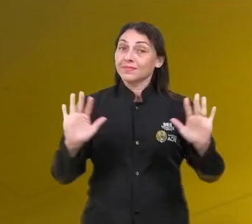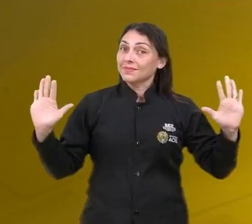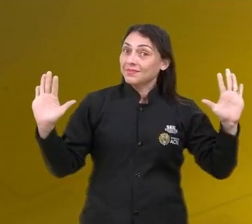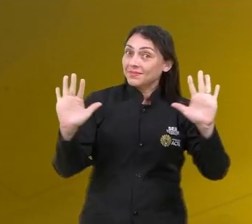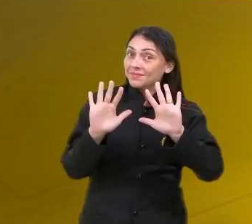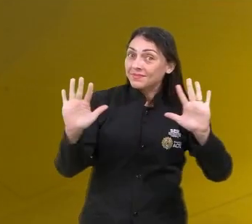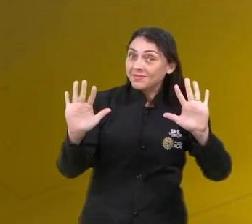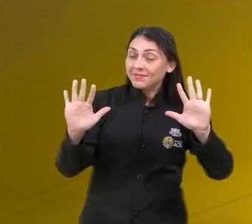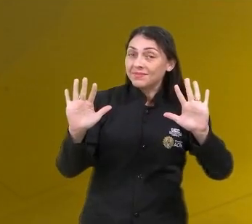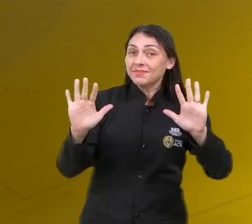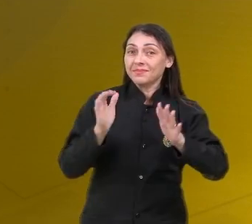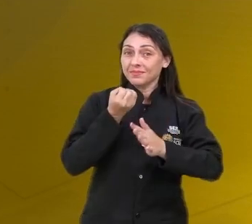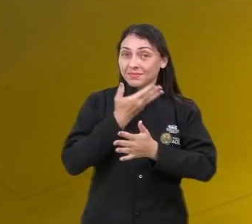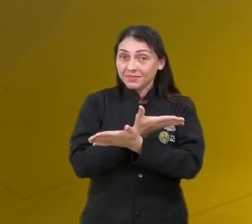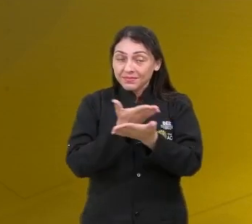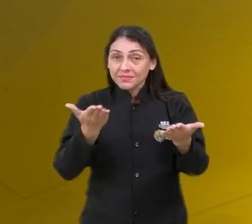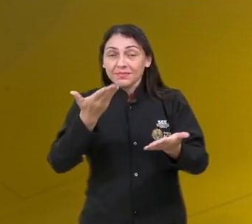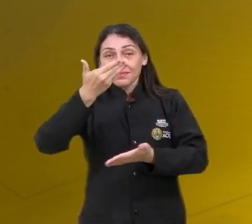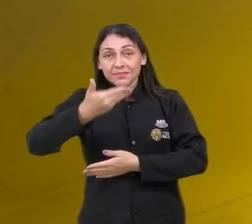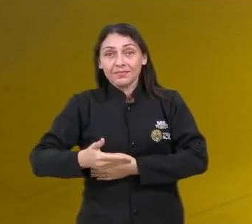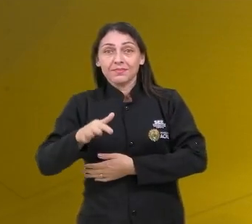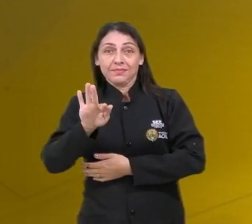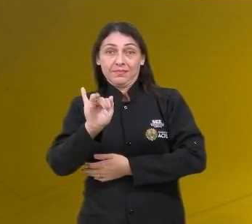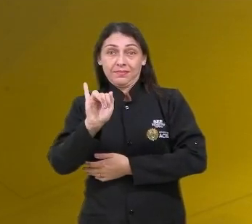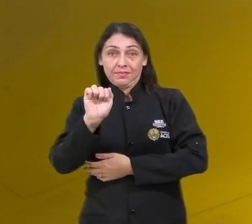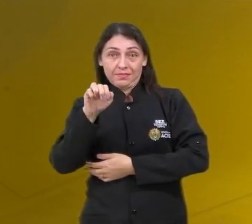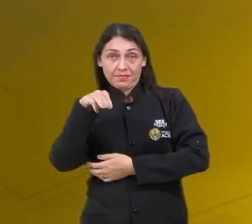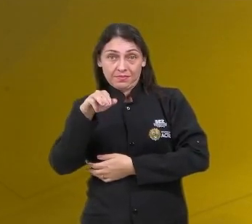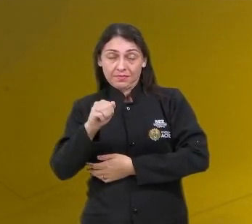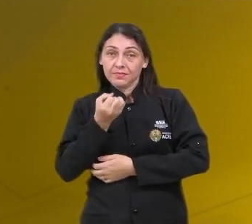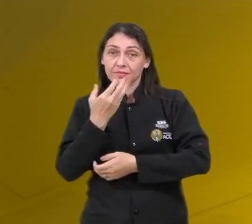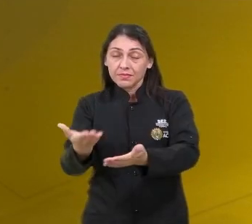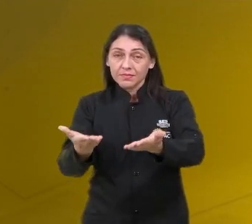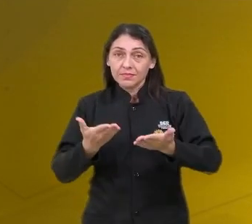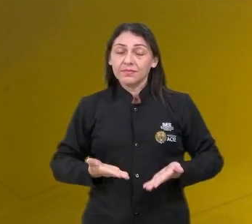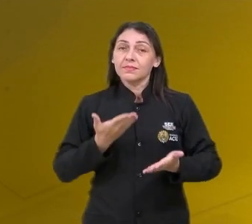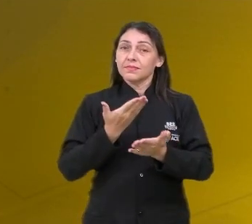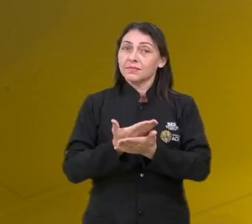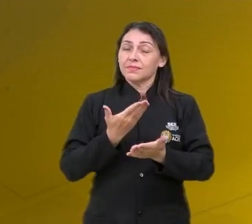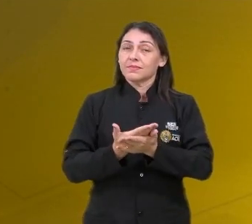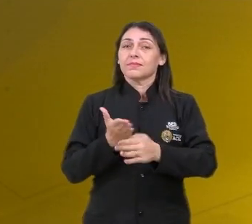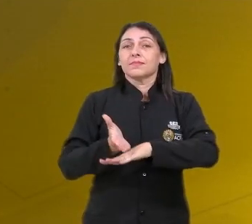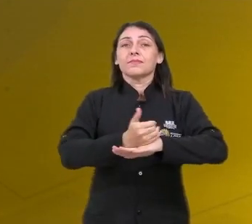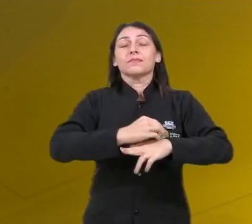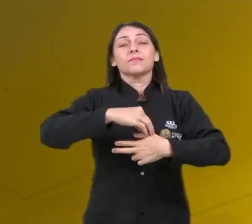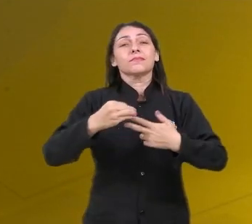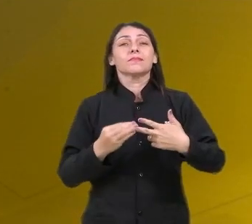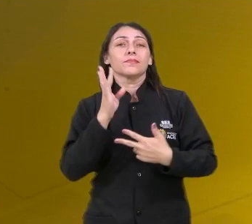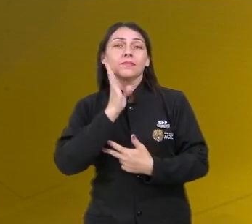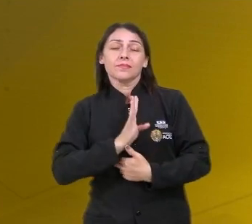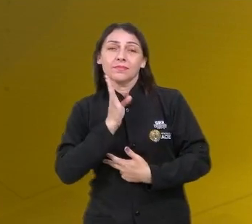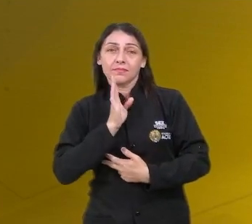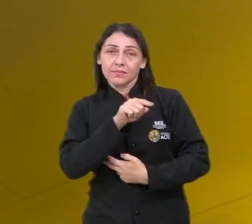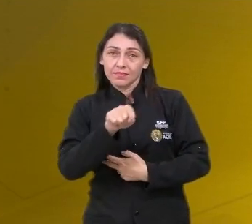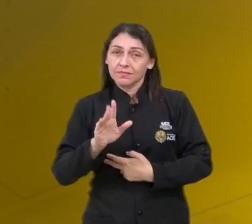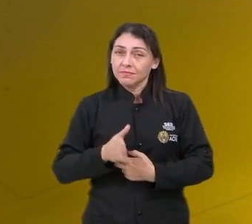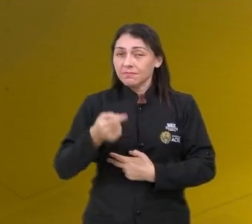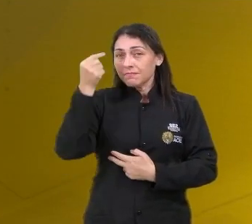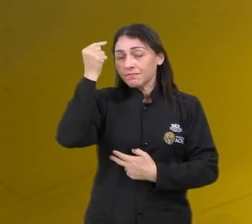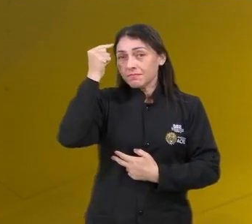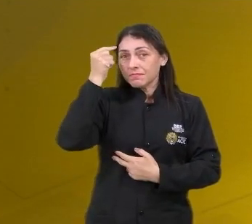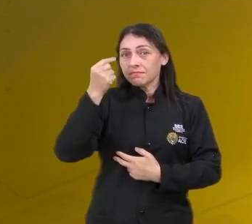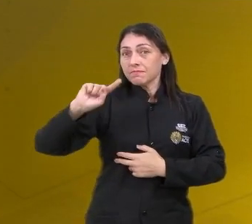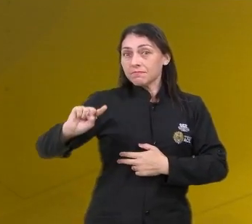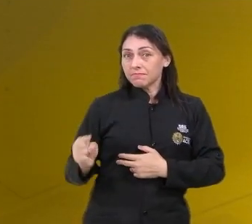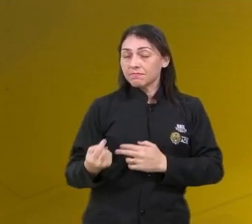Olá pessoal, tudo bem com vocês? Meu nome é Fiamma Nascimento, sejam bem-vindos a mais uma aula do Pré-Enem Legal. E aí, vocês já pensaram em